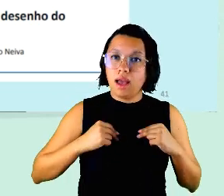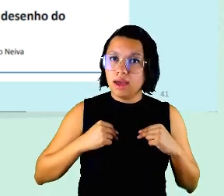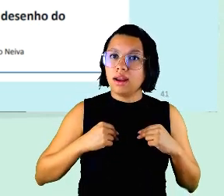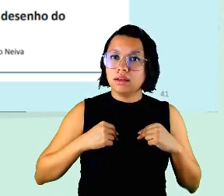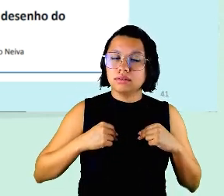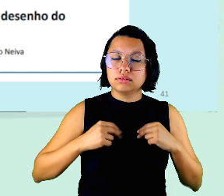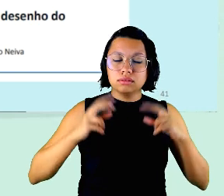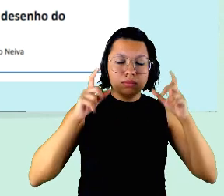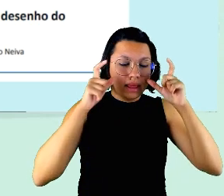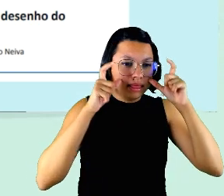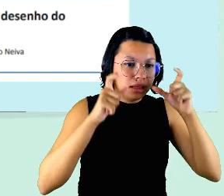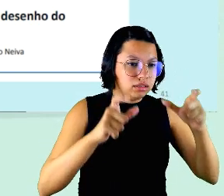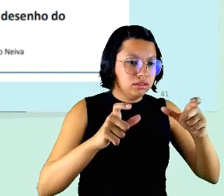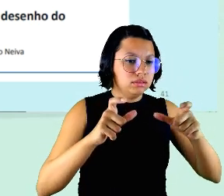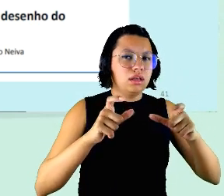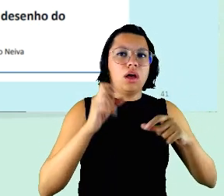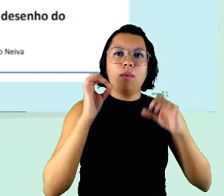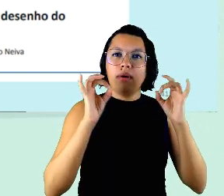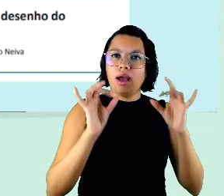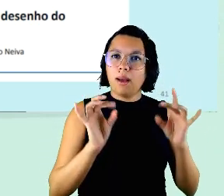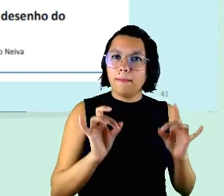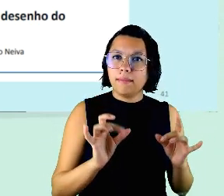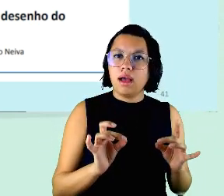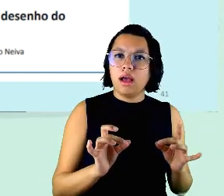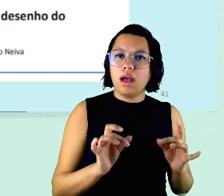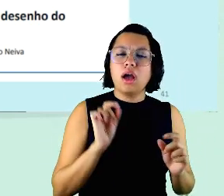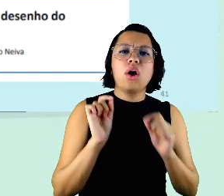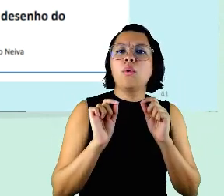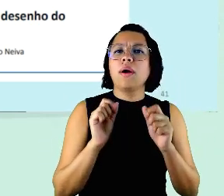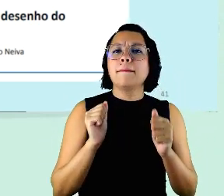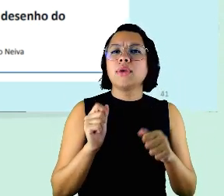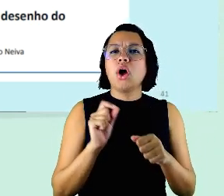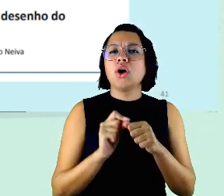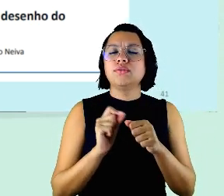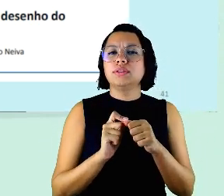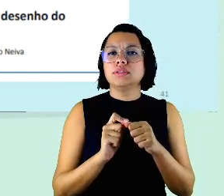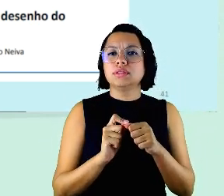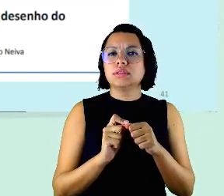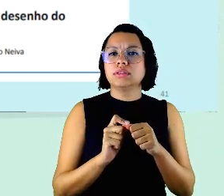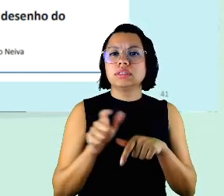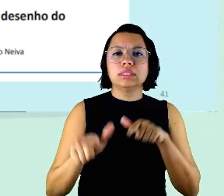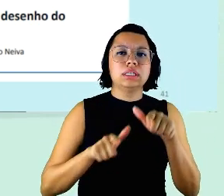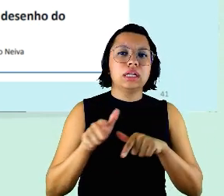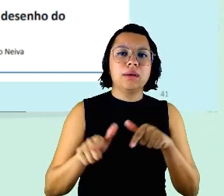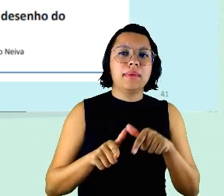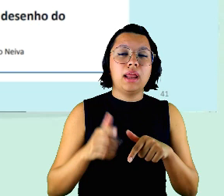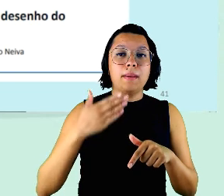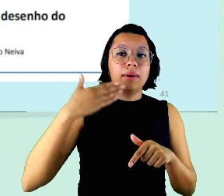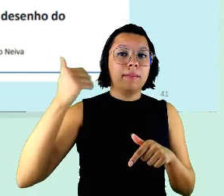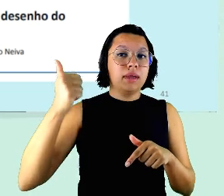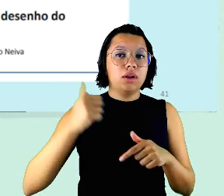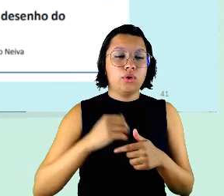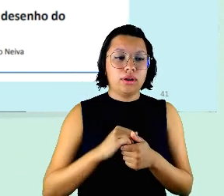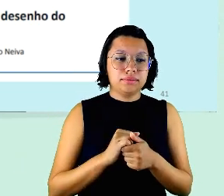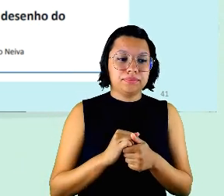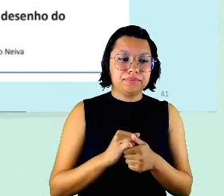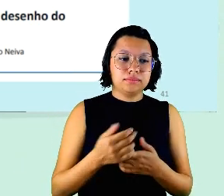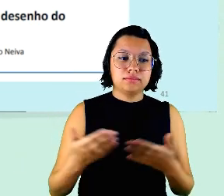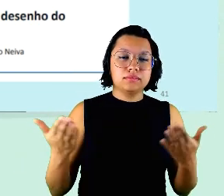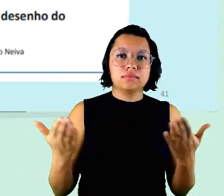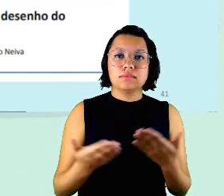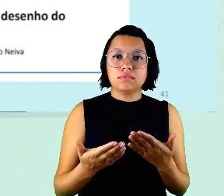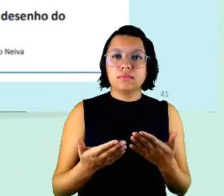especial o que nós podemos fazer e trabalhar para melhorar este